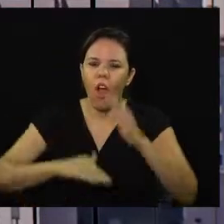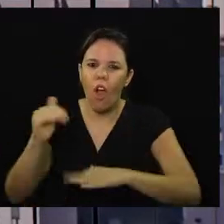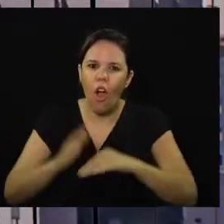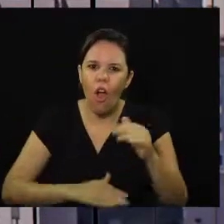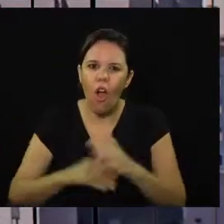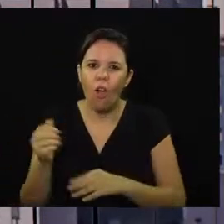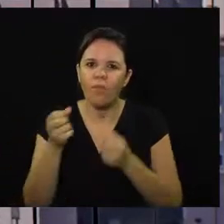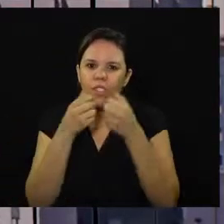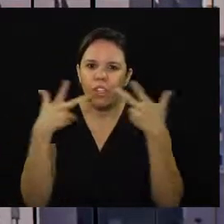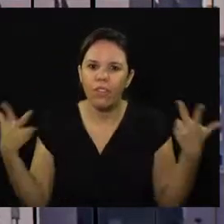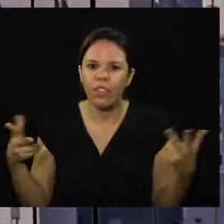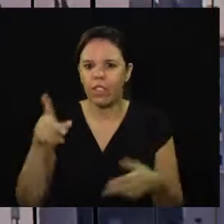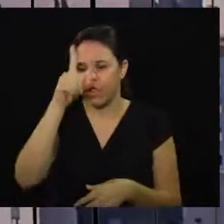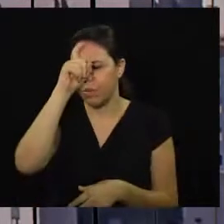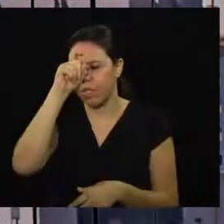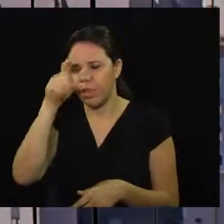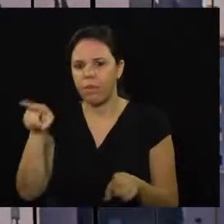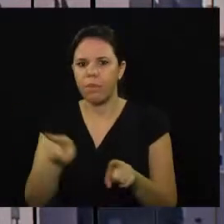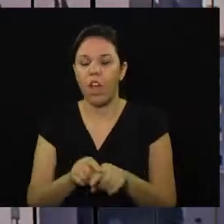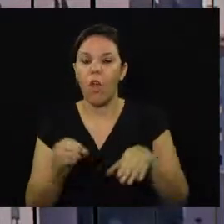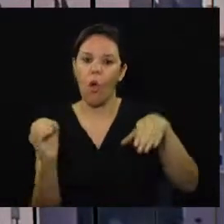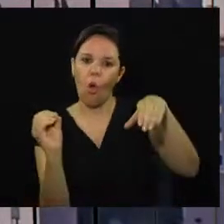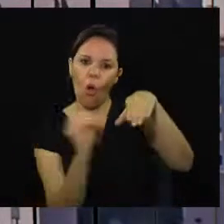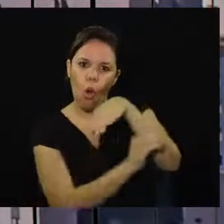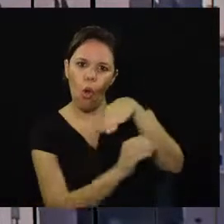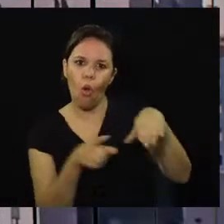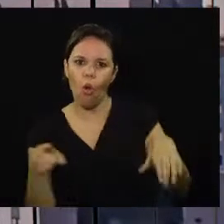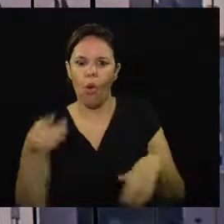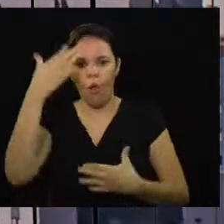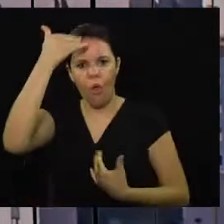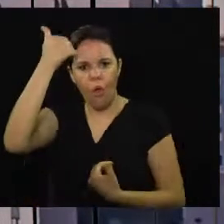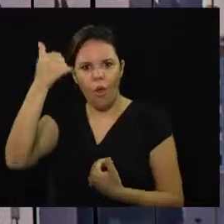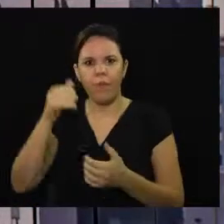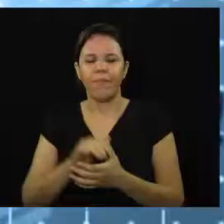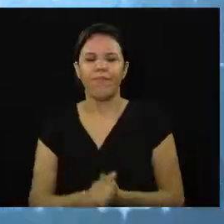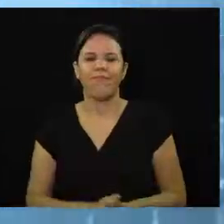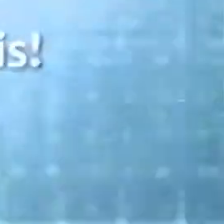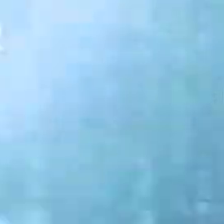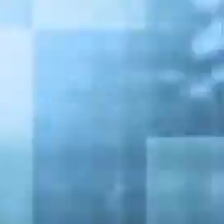hospital. E os gols de Cuiabá e Ponte Preta não saia daí.